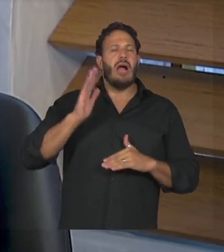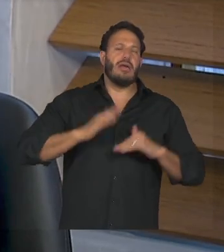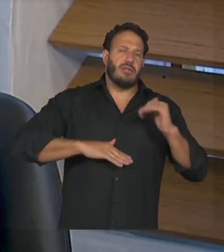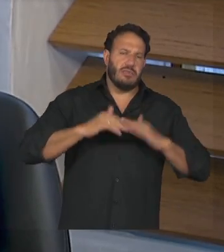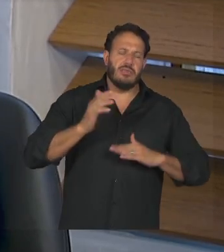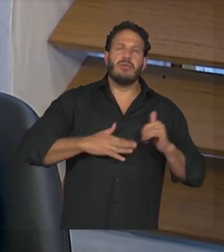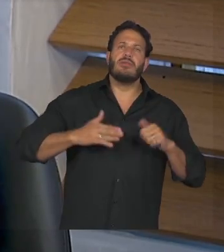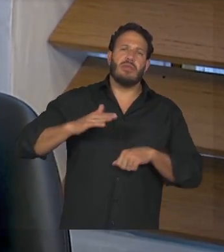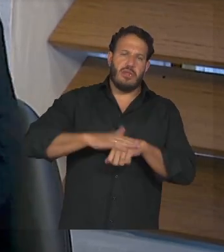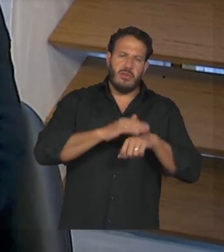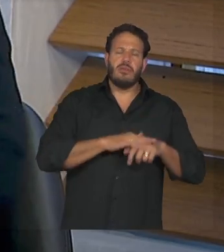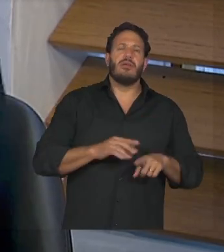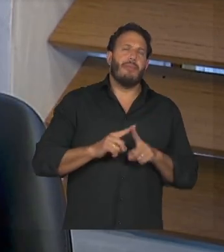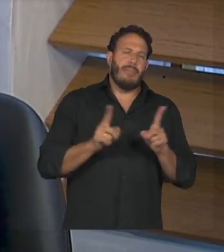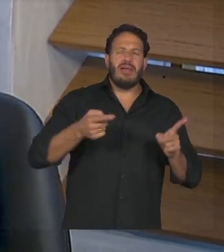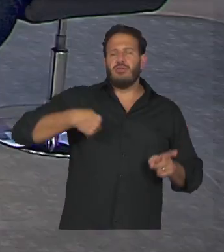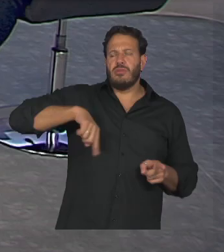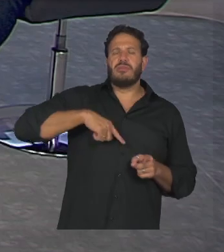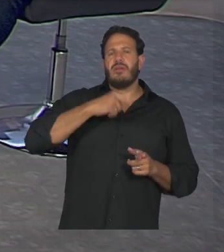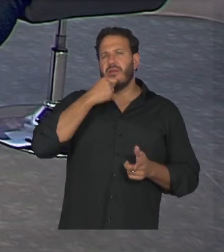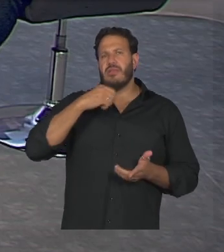falta muito pra gente conseguir chegar